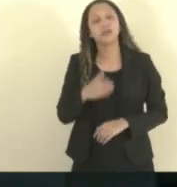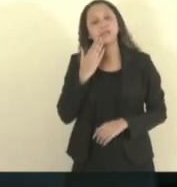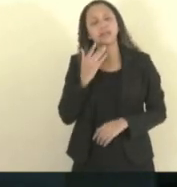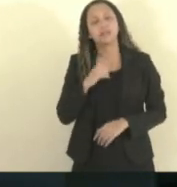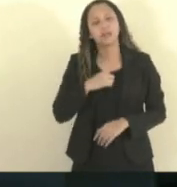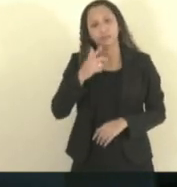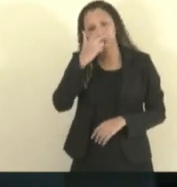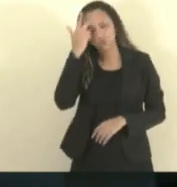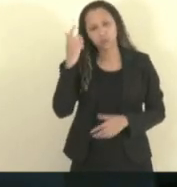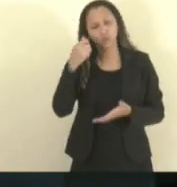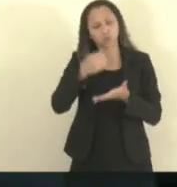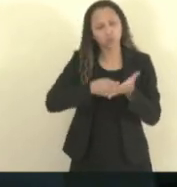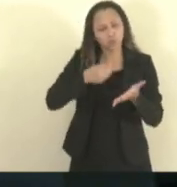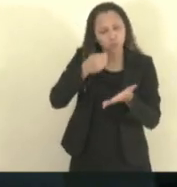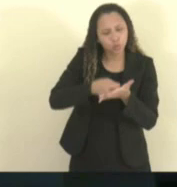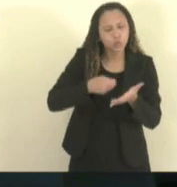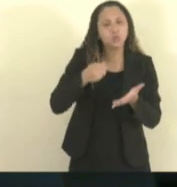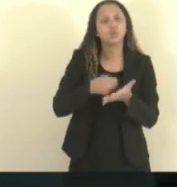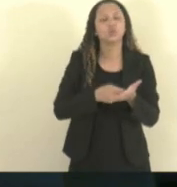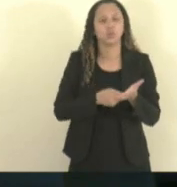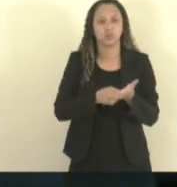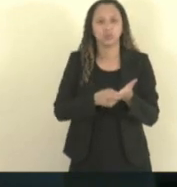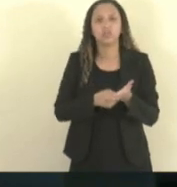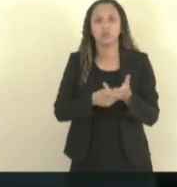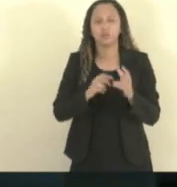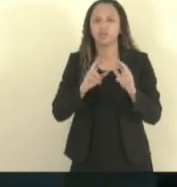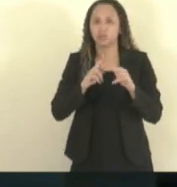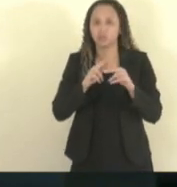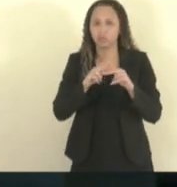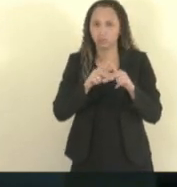muito pela causa, Então, gente fez os convites, né?